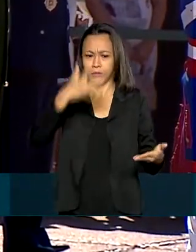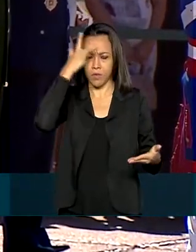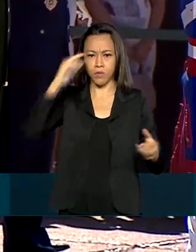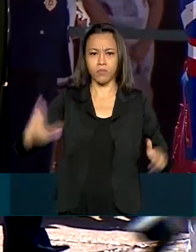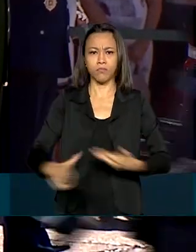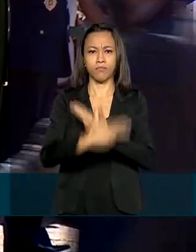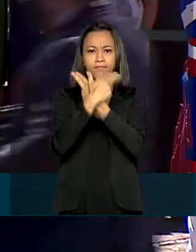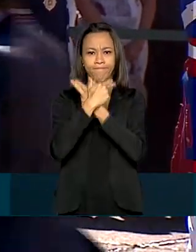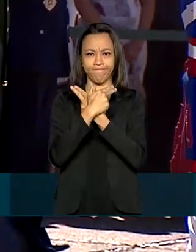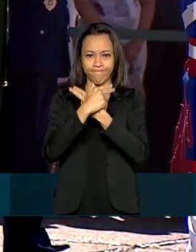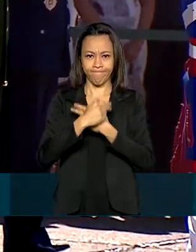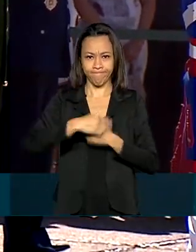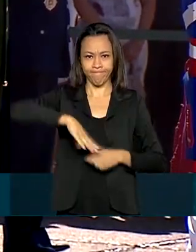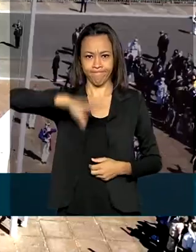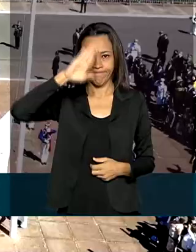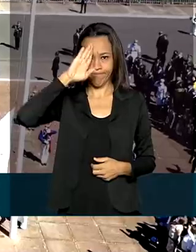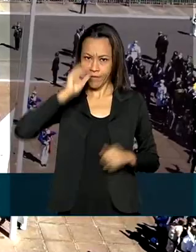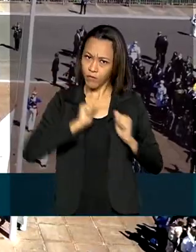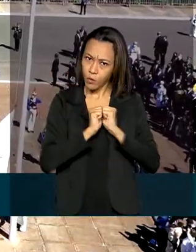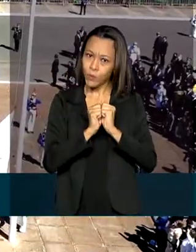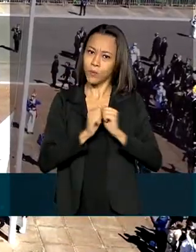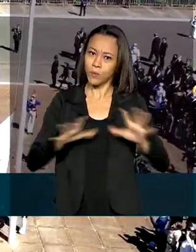Armadas acompanharam o presidente.